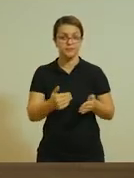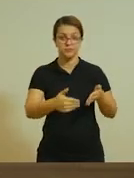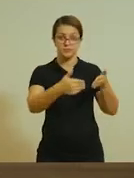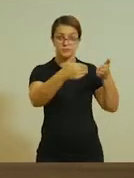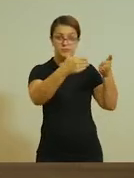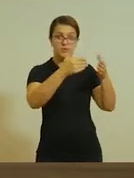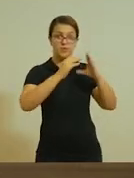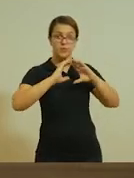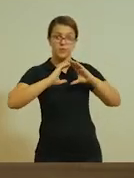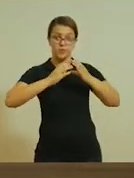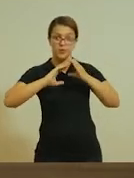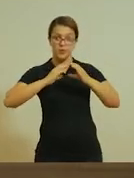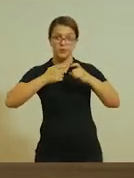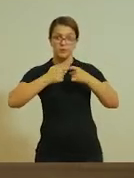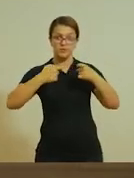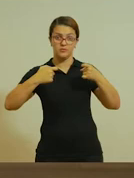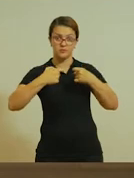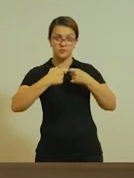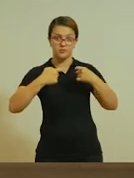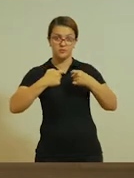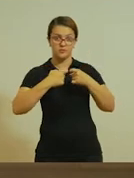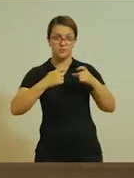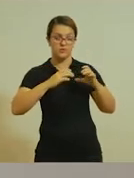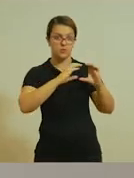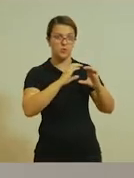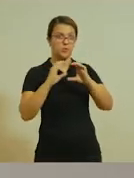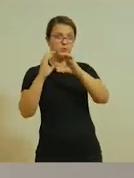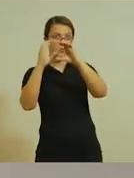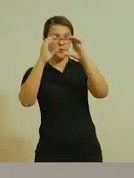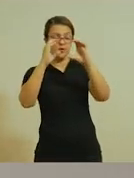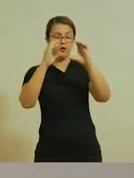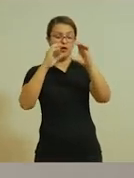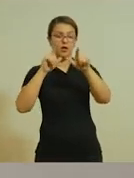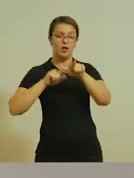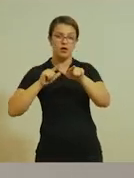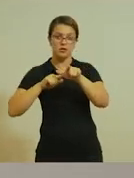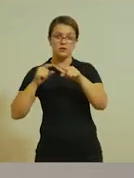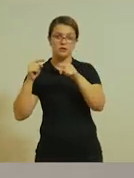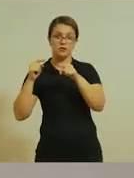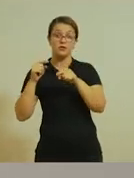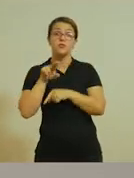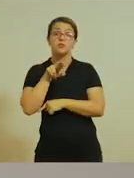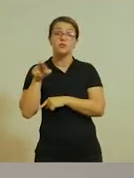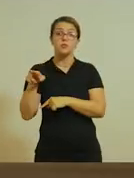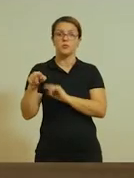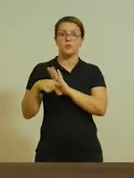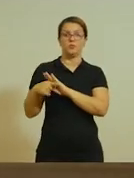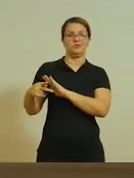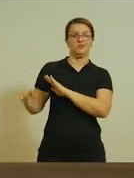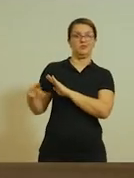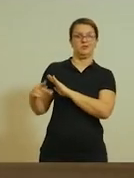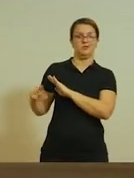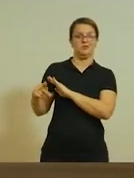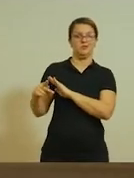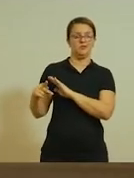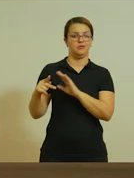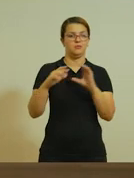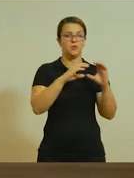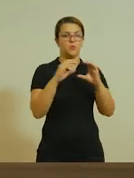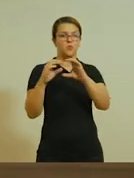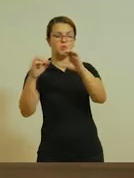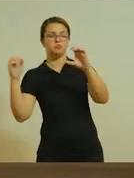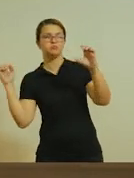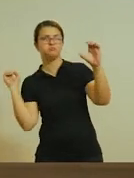deverá arremessar sobre as letras do nome dela, seguindo a sequência, tá? Uma